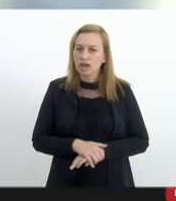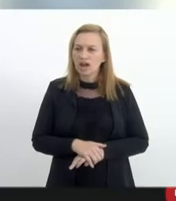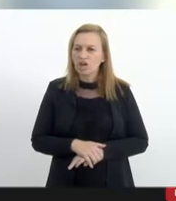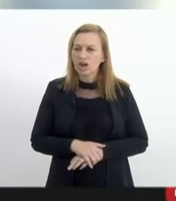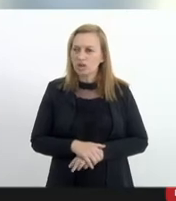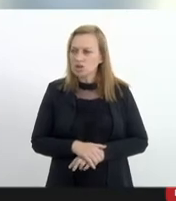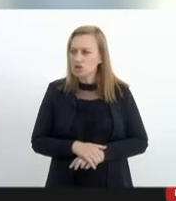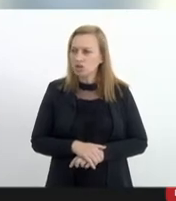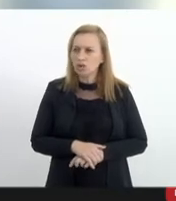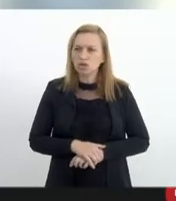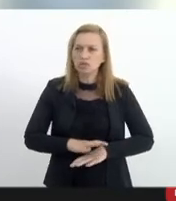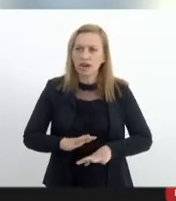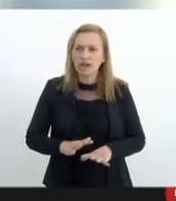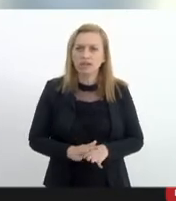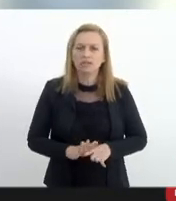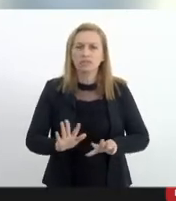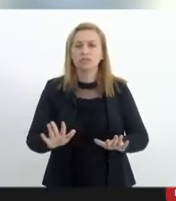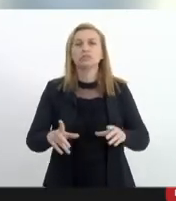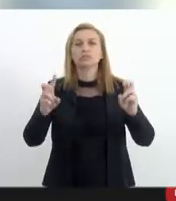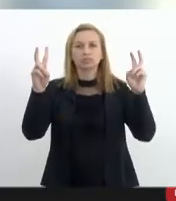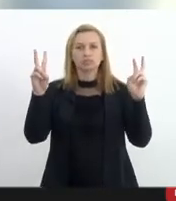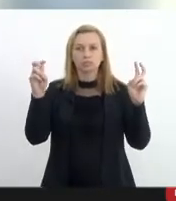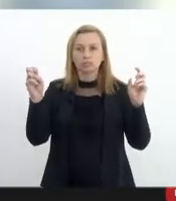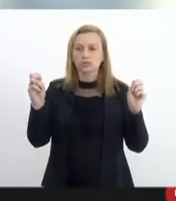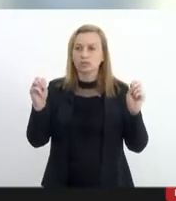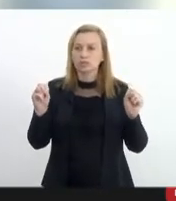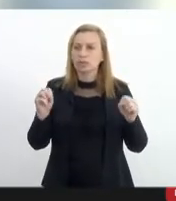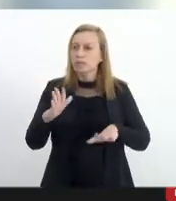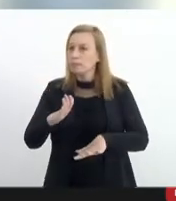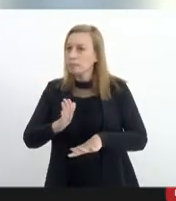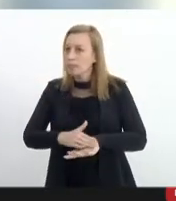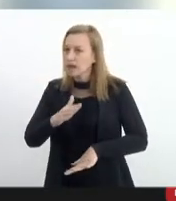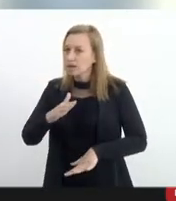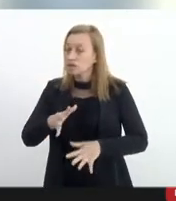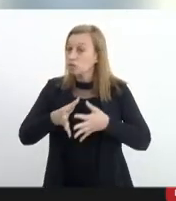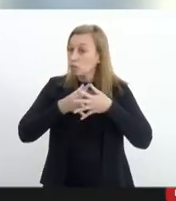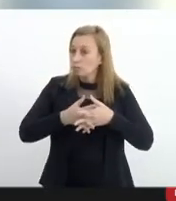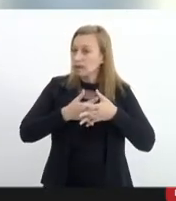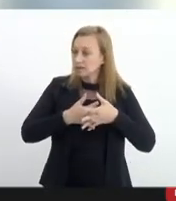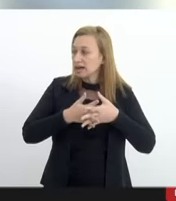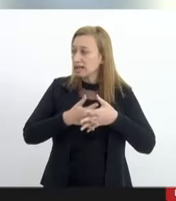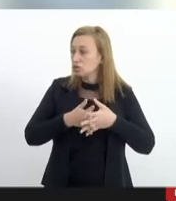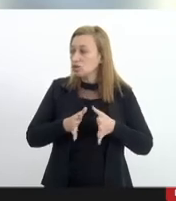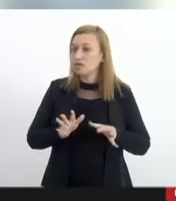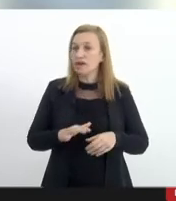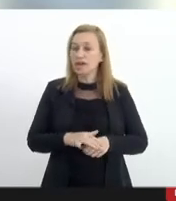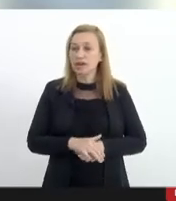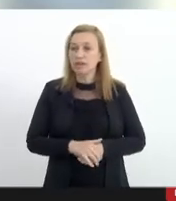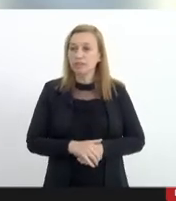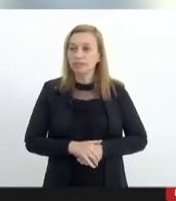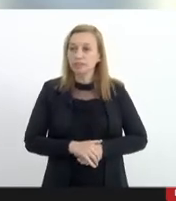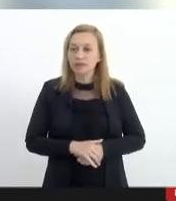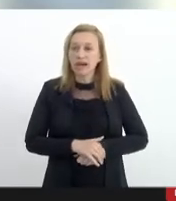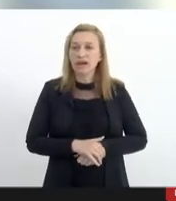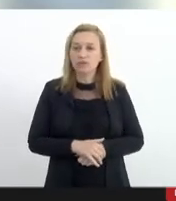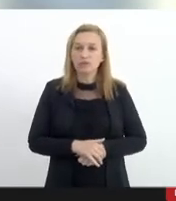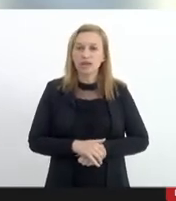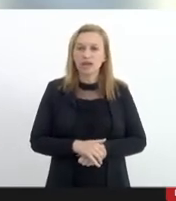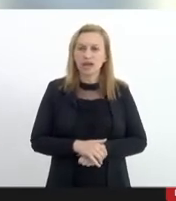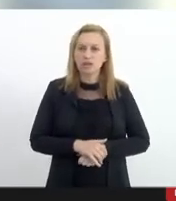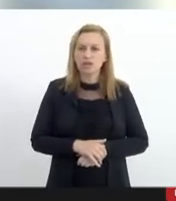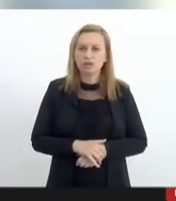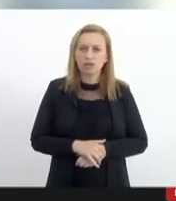diante de uma situação muito mais do que complexa o problema ele é claro